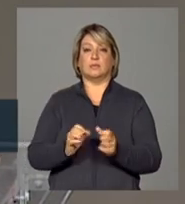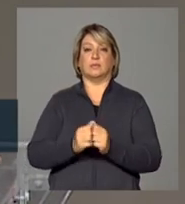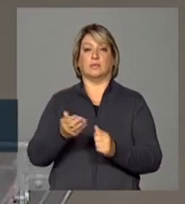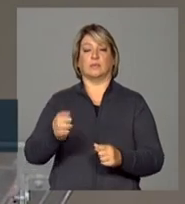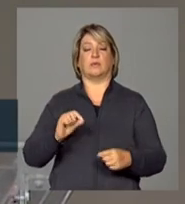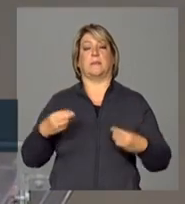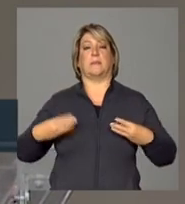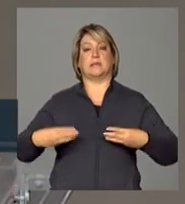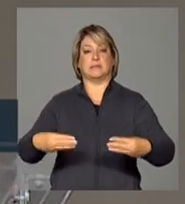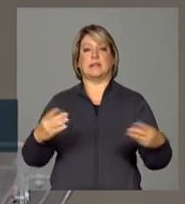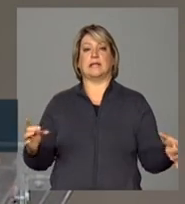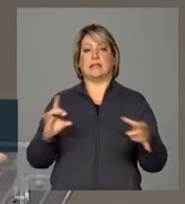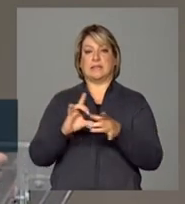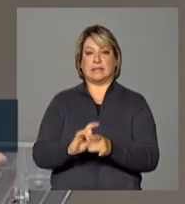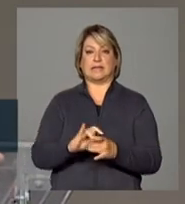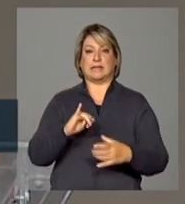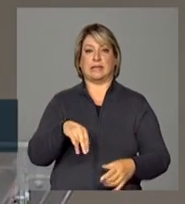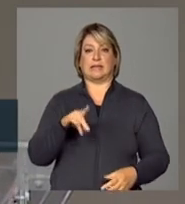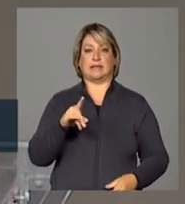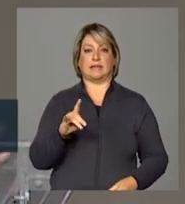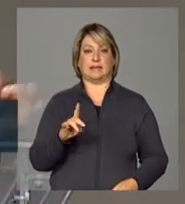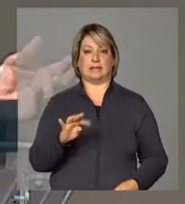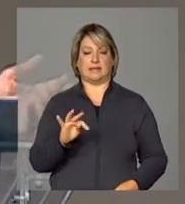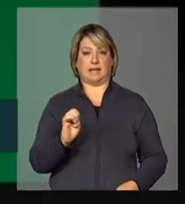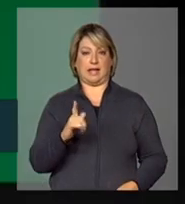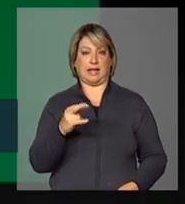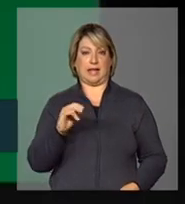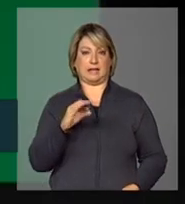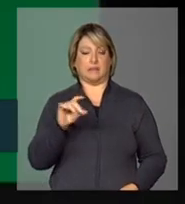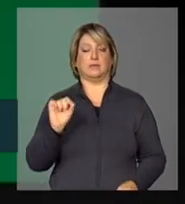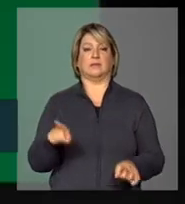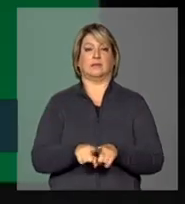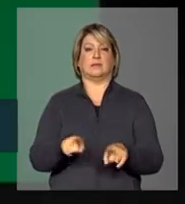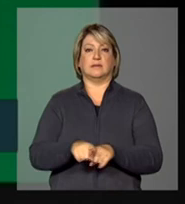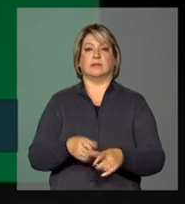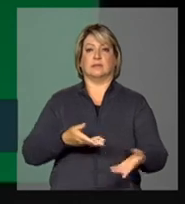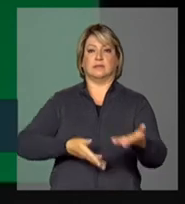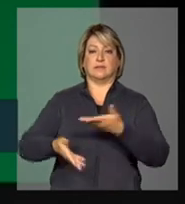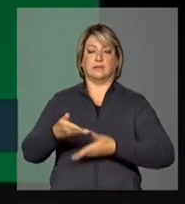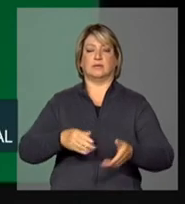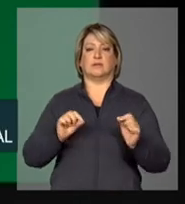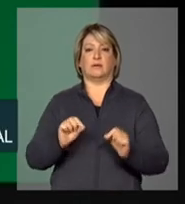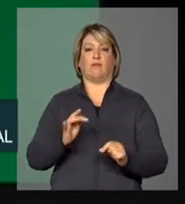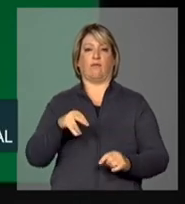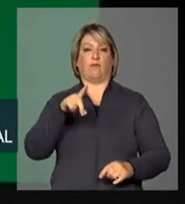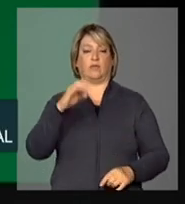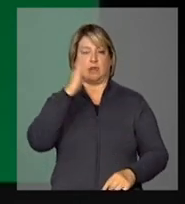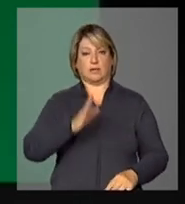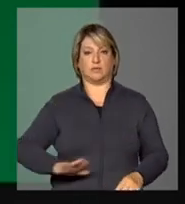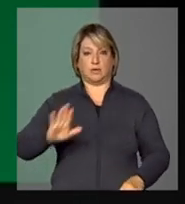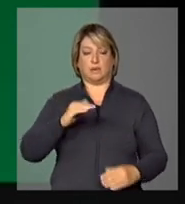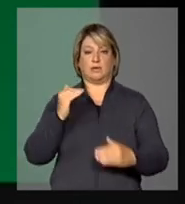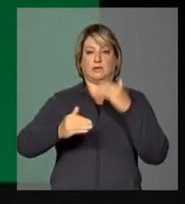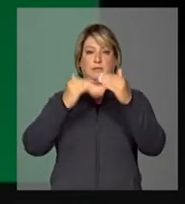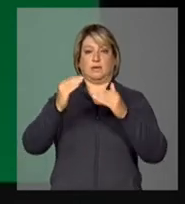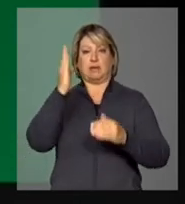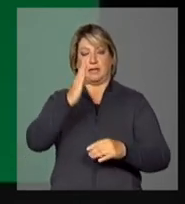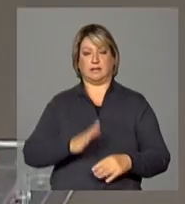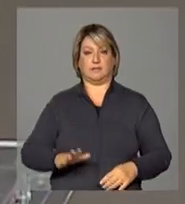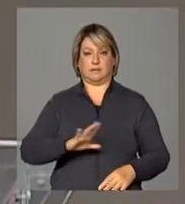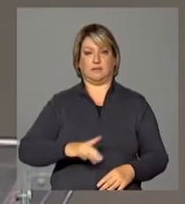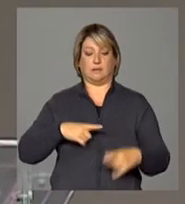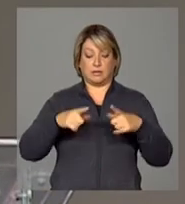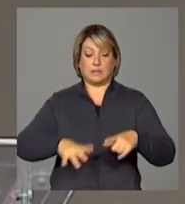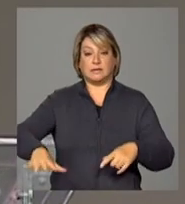Integração nas tratativas e na articulação do Fundo Nacional de Desenvolvimento Regional. Eu espero